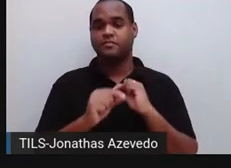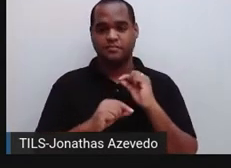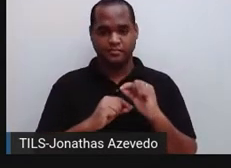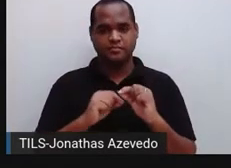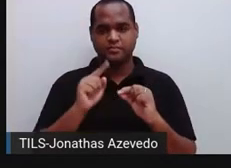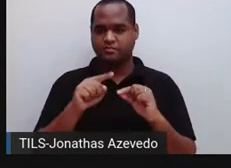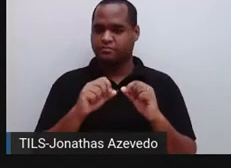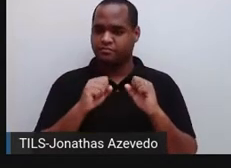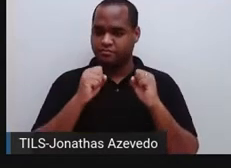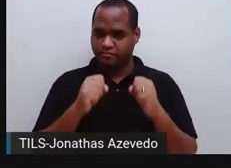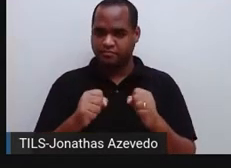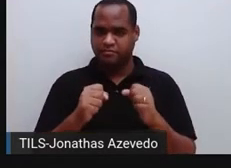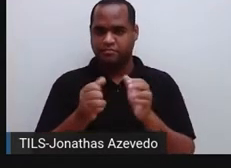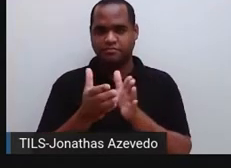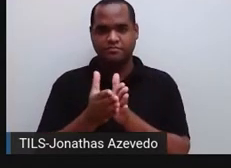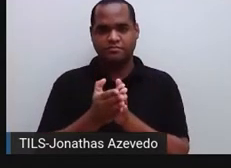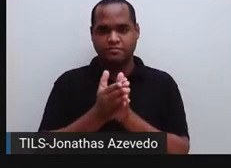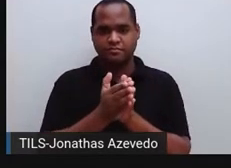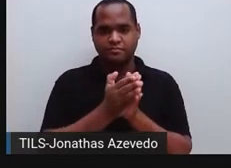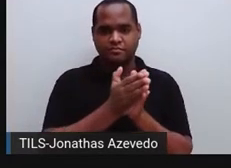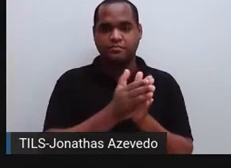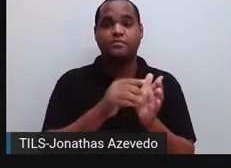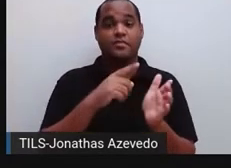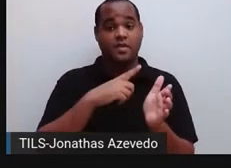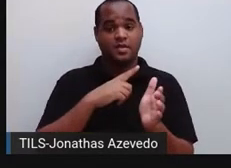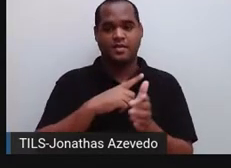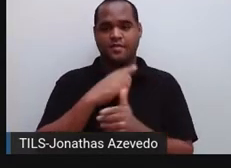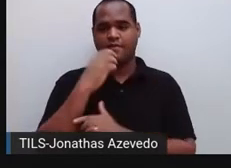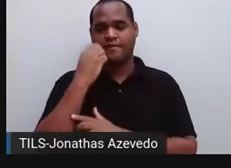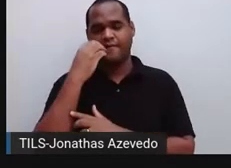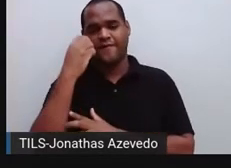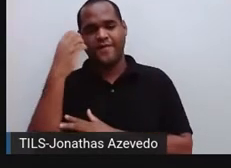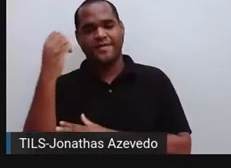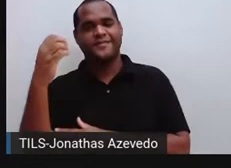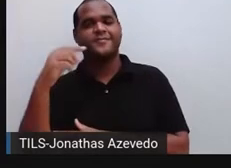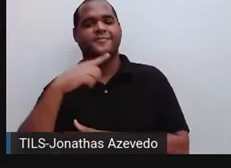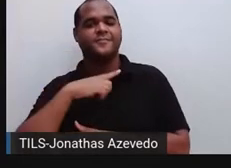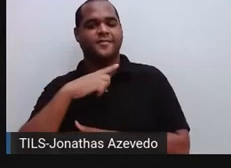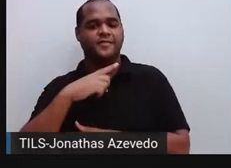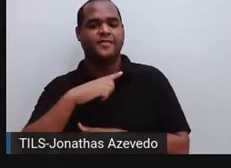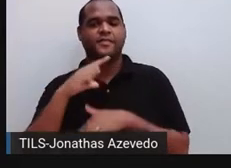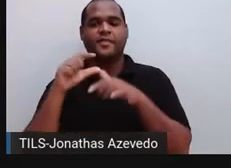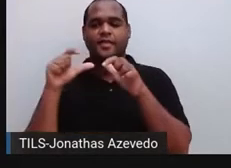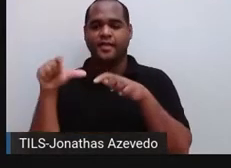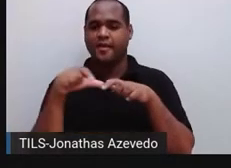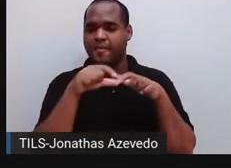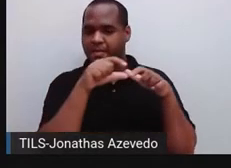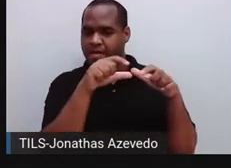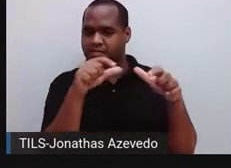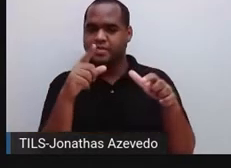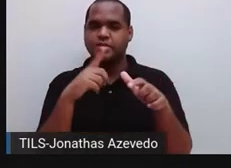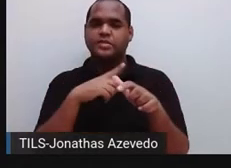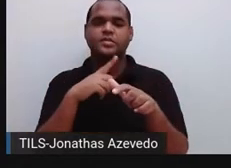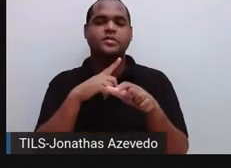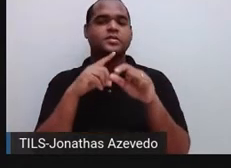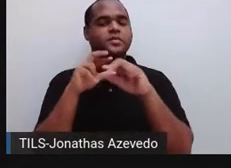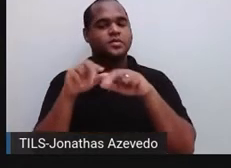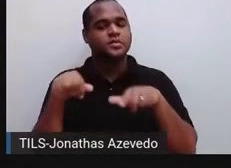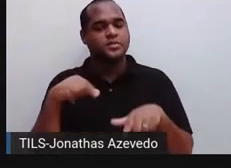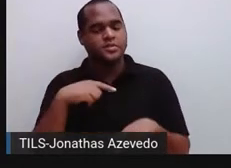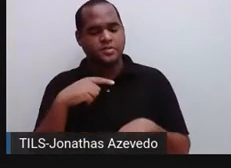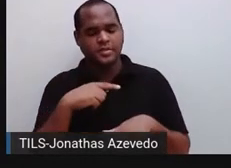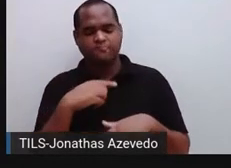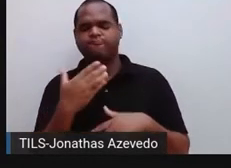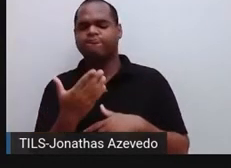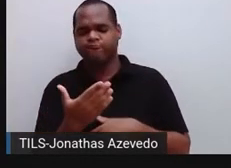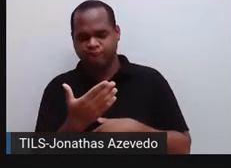embarcou numa viagem a bordo do navio Beagle e ele acabou viajando pelo mundo inteiro e foi ali fazendo observações sobre o